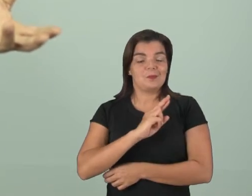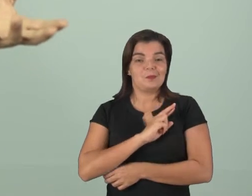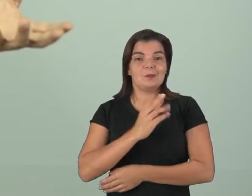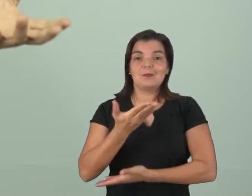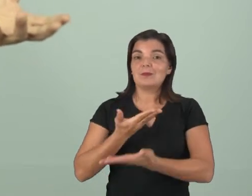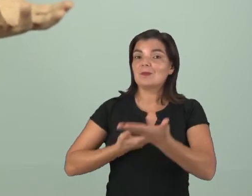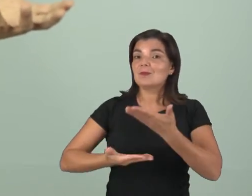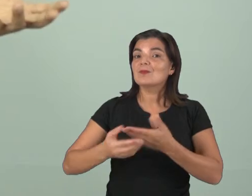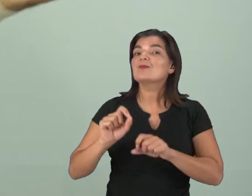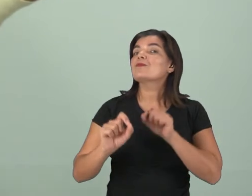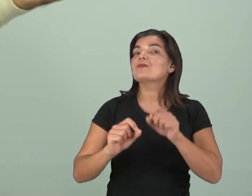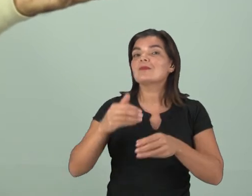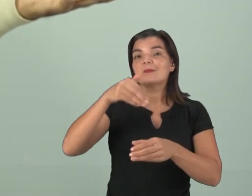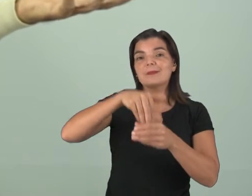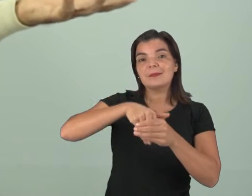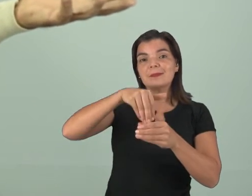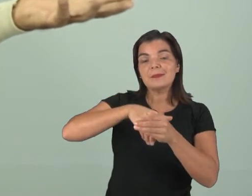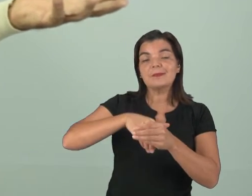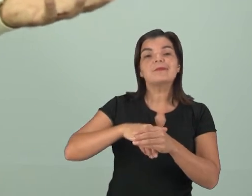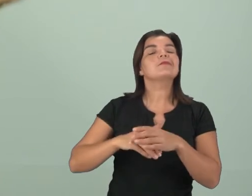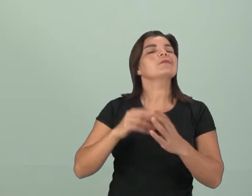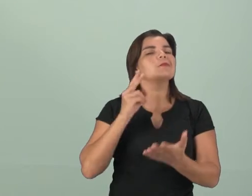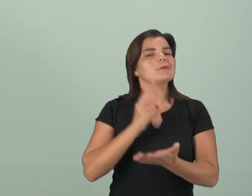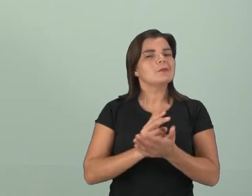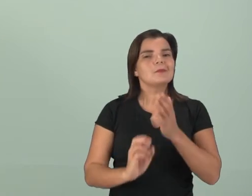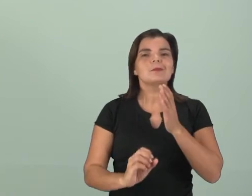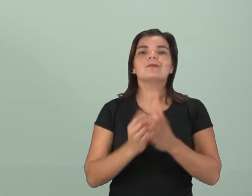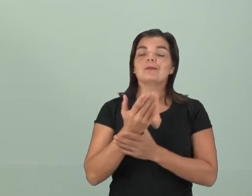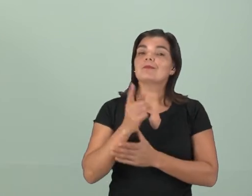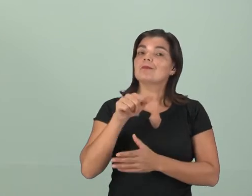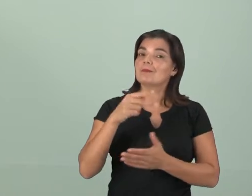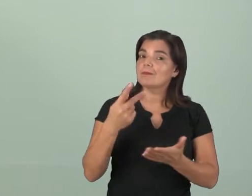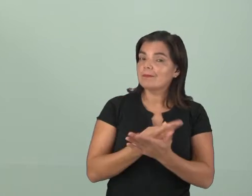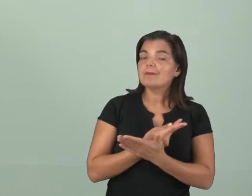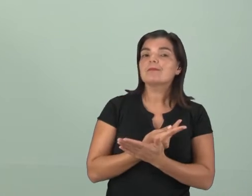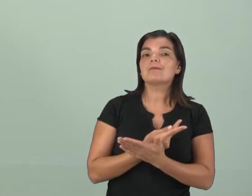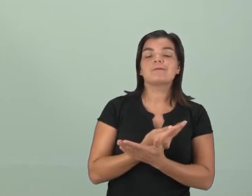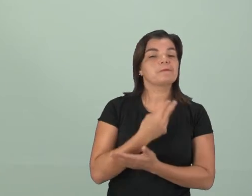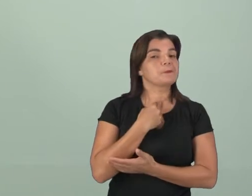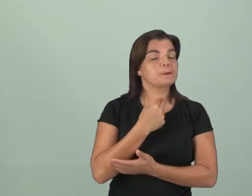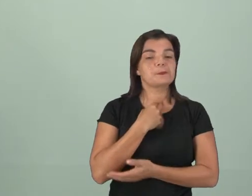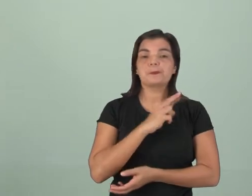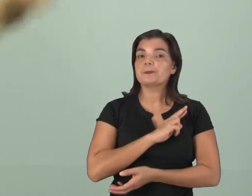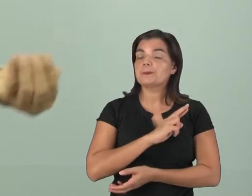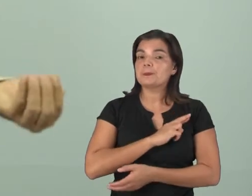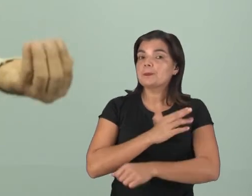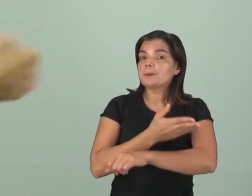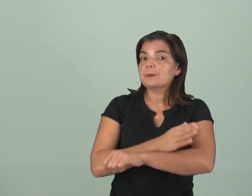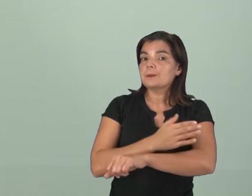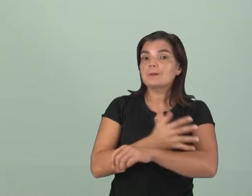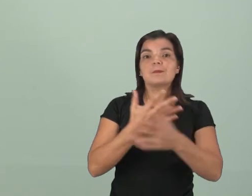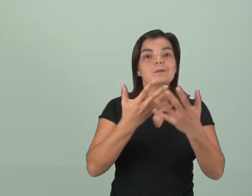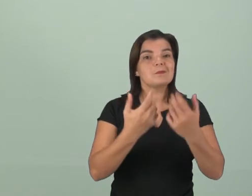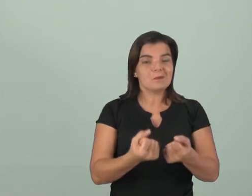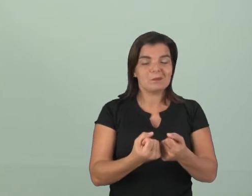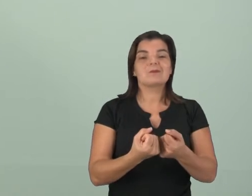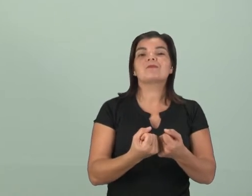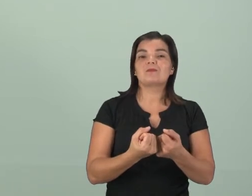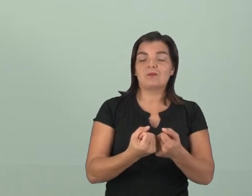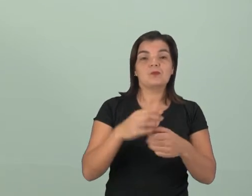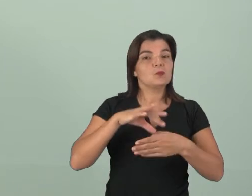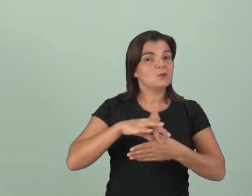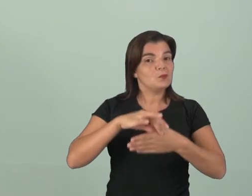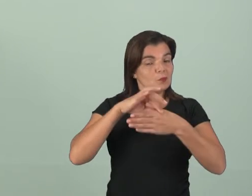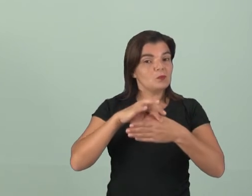em troca de votos, não é? Geralmente acontece isso, e isso é um erro. É um erro da religião que pratica isso, é um erro do